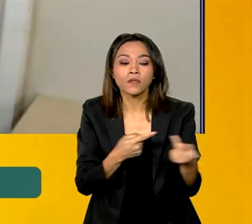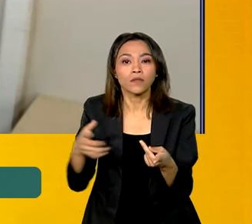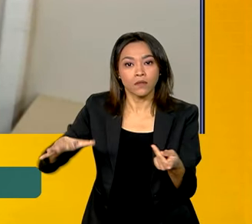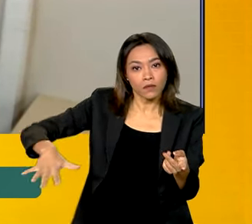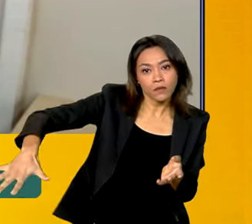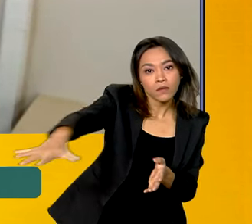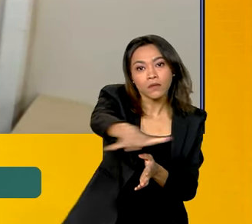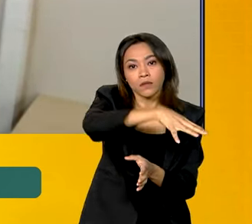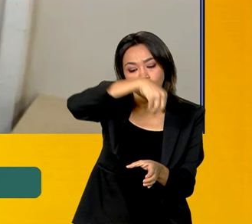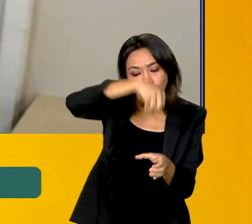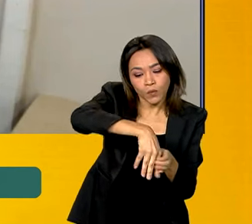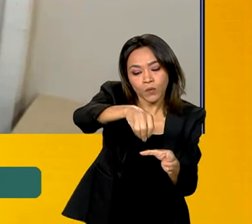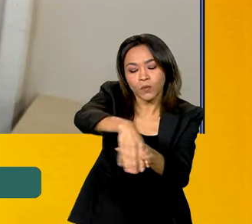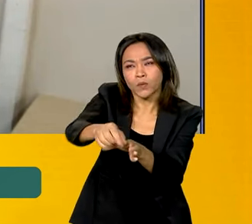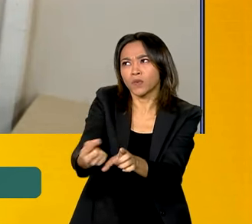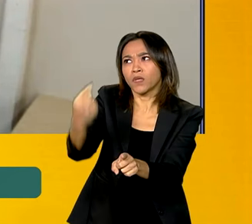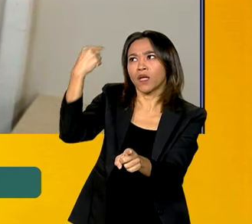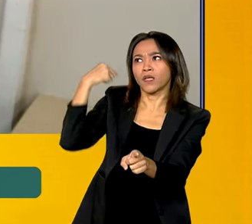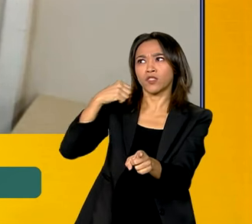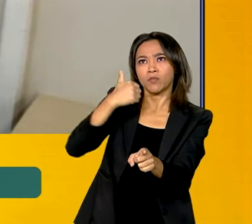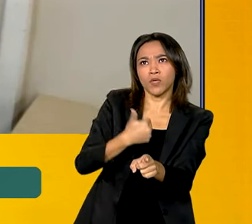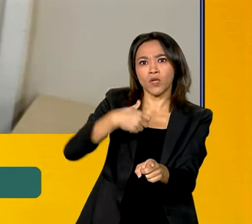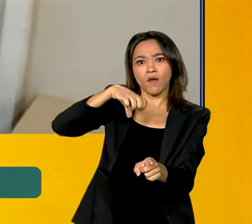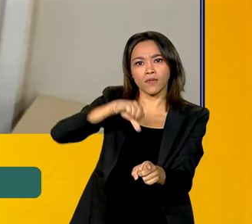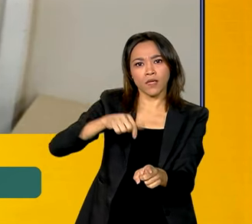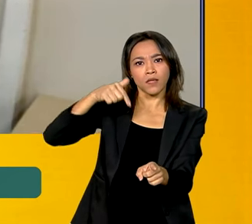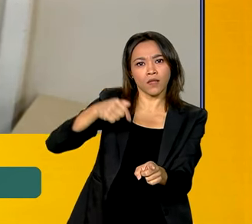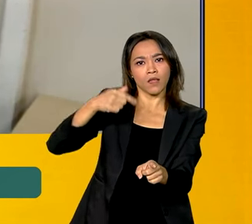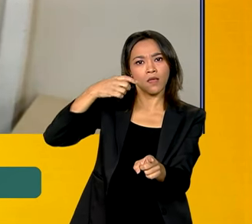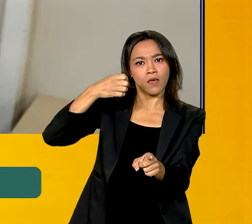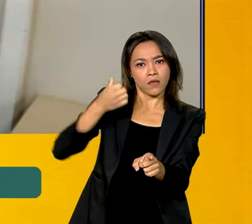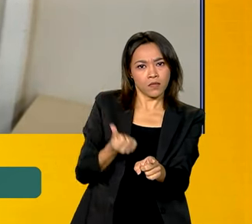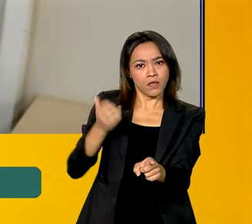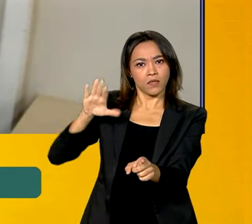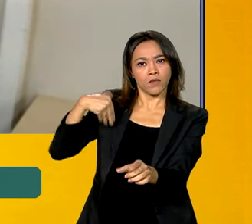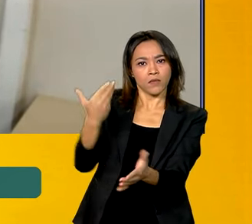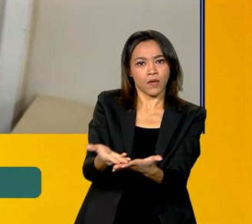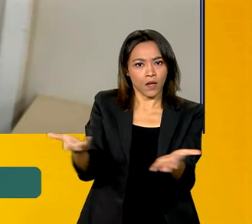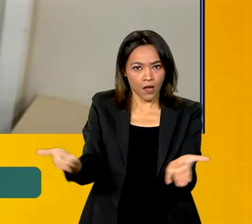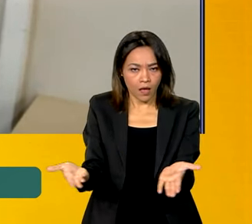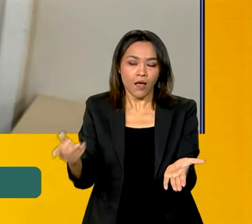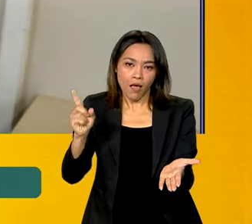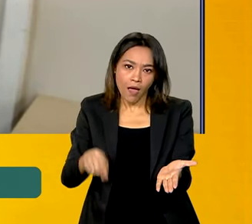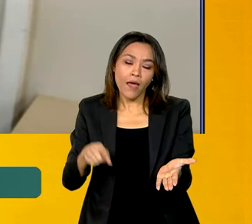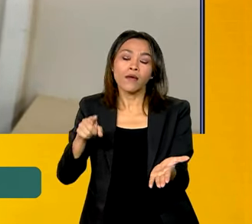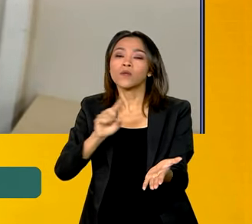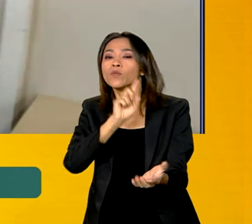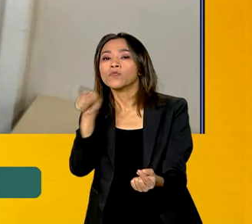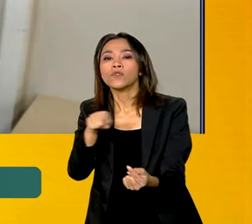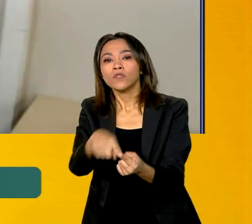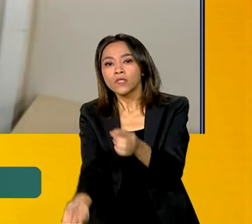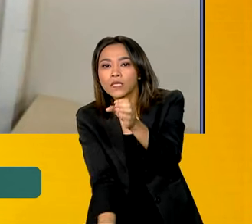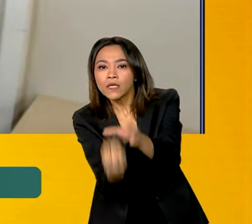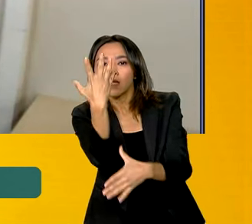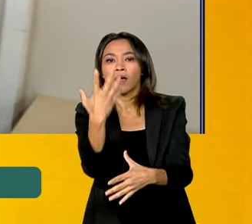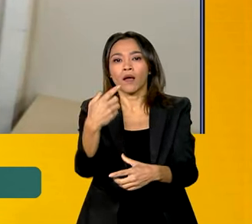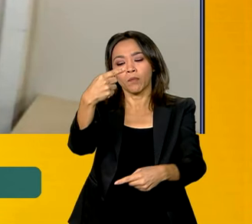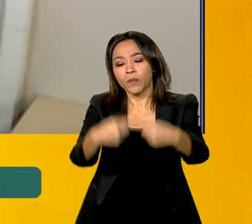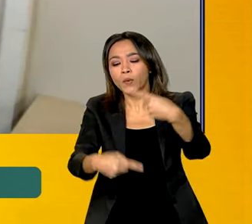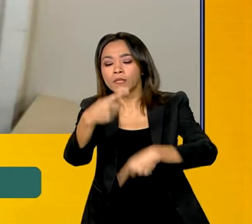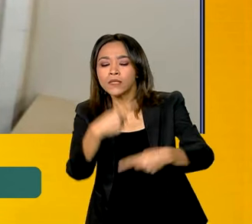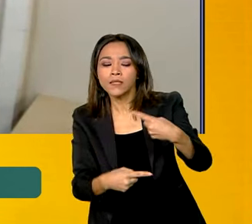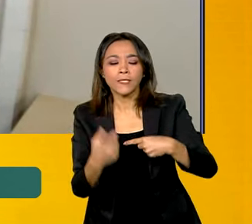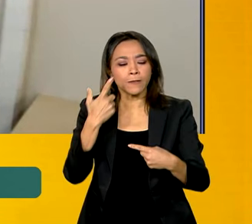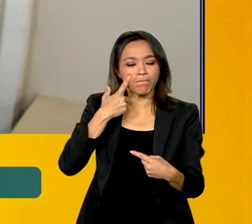desde 1976. Então, isso é importante para a proposição de políticas, para saber o